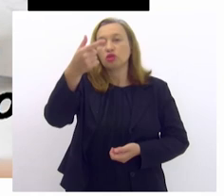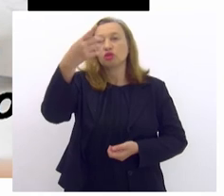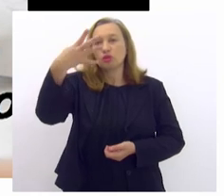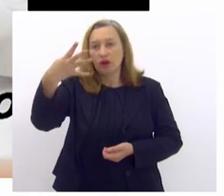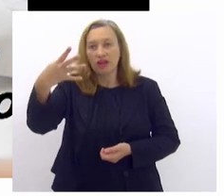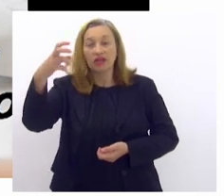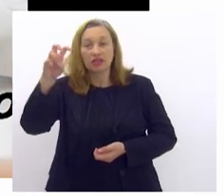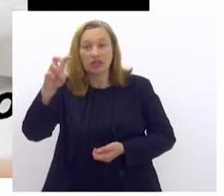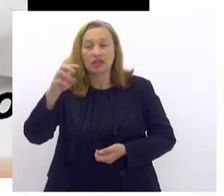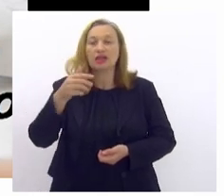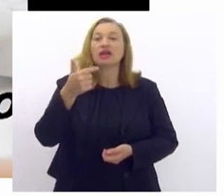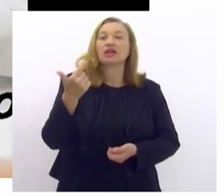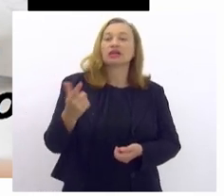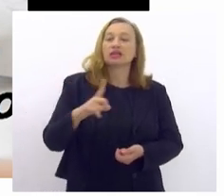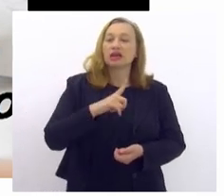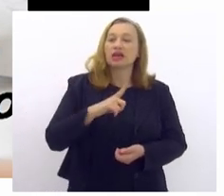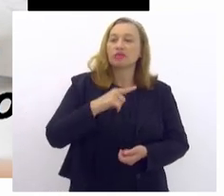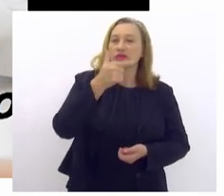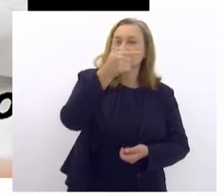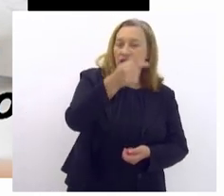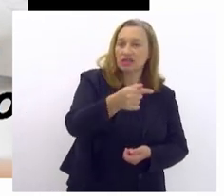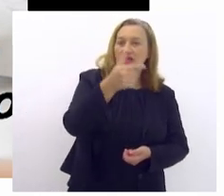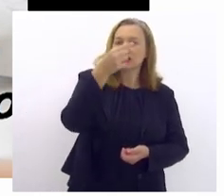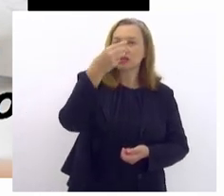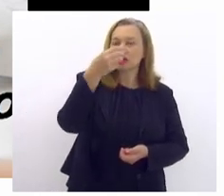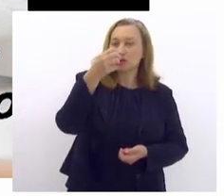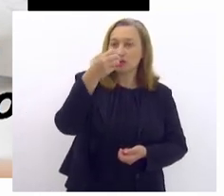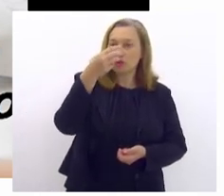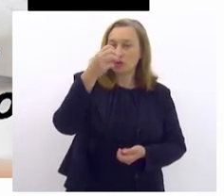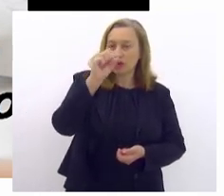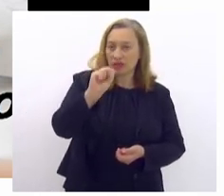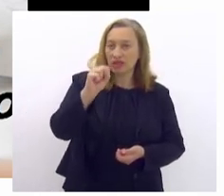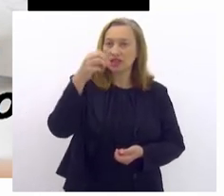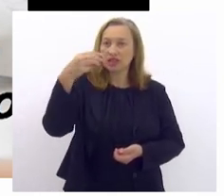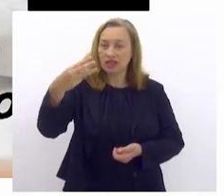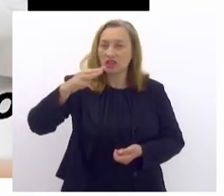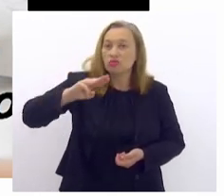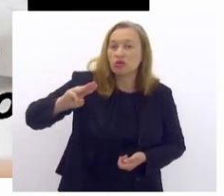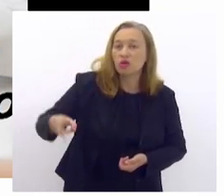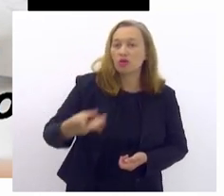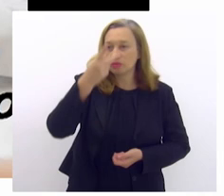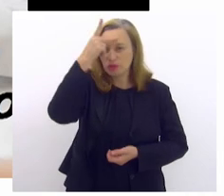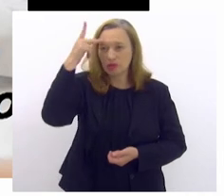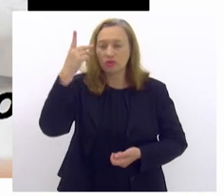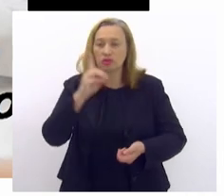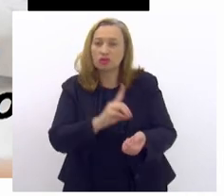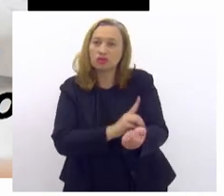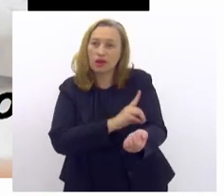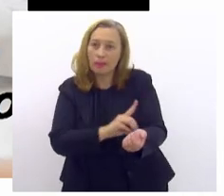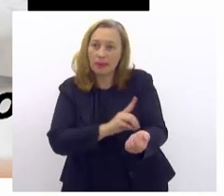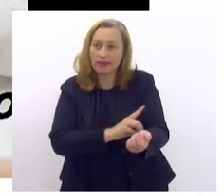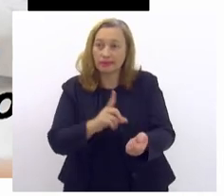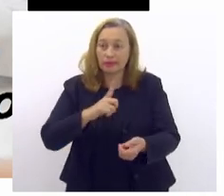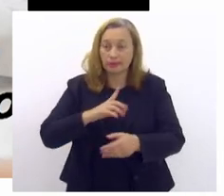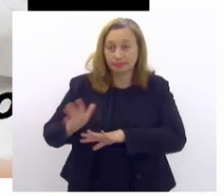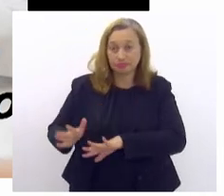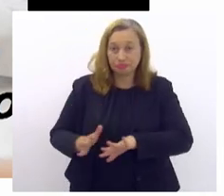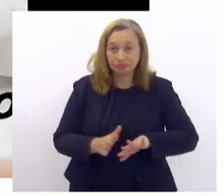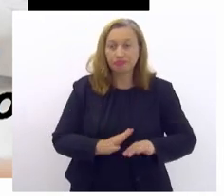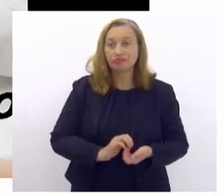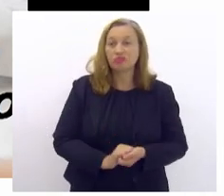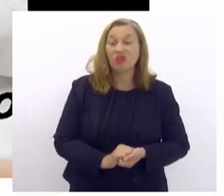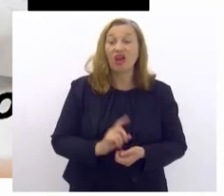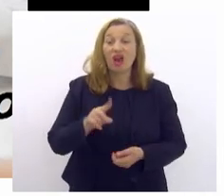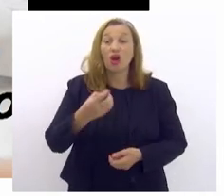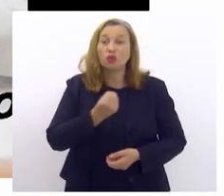783 milhões de pessoas vivendo com diabetes. É